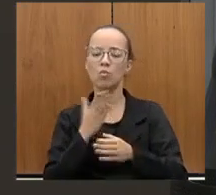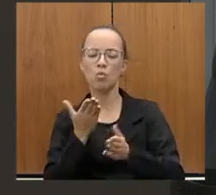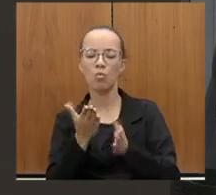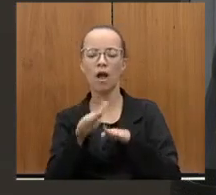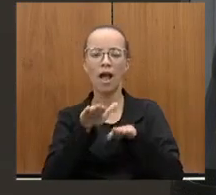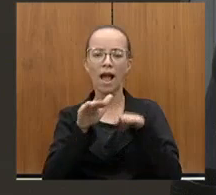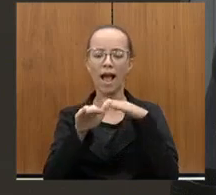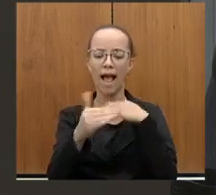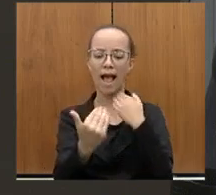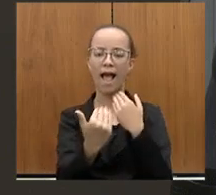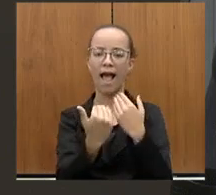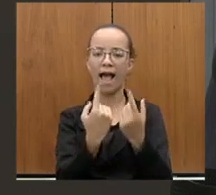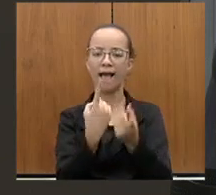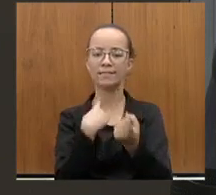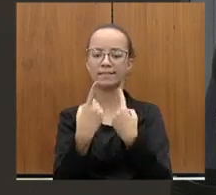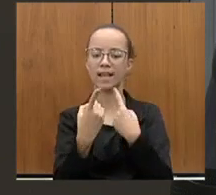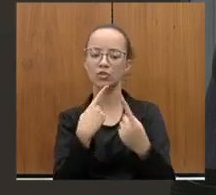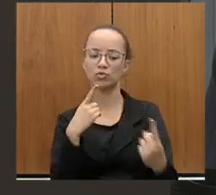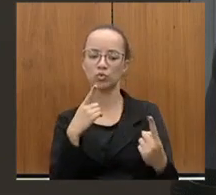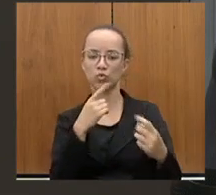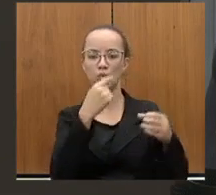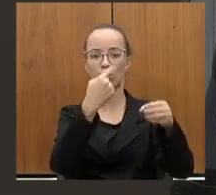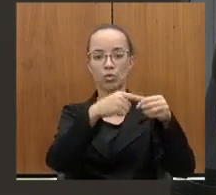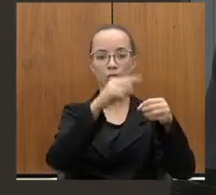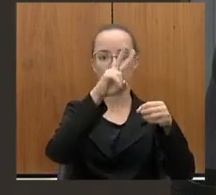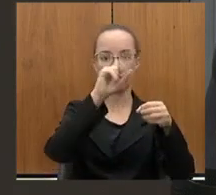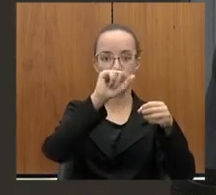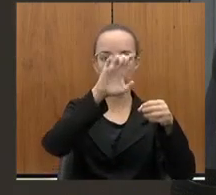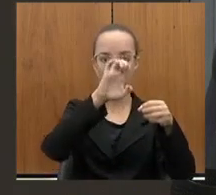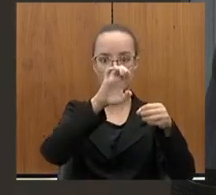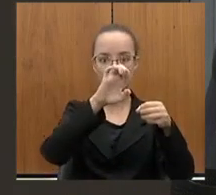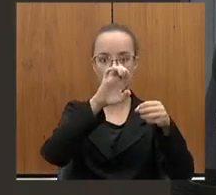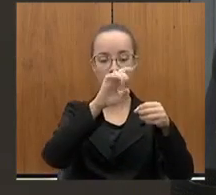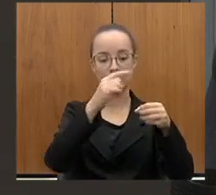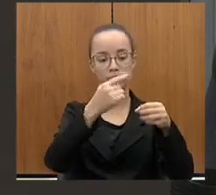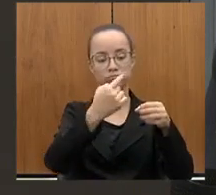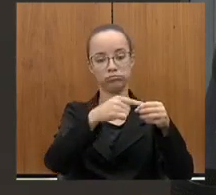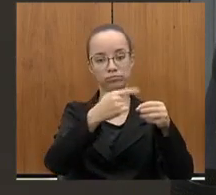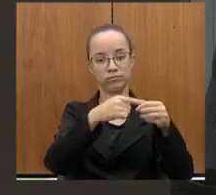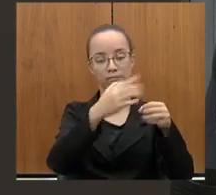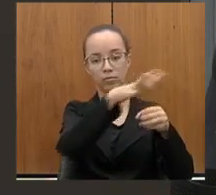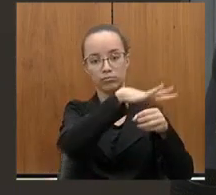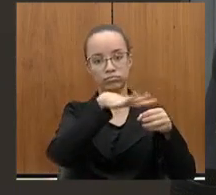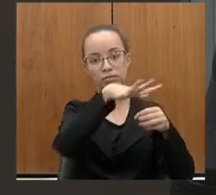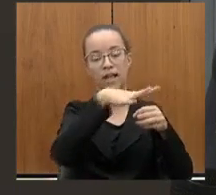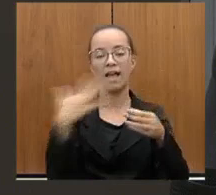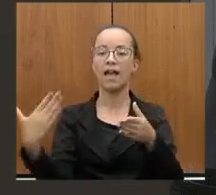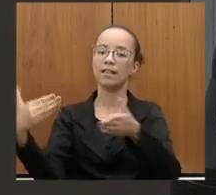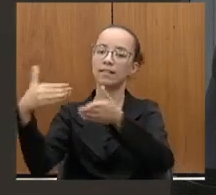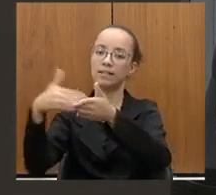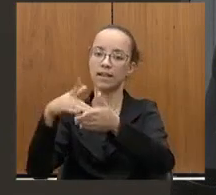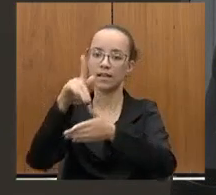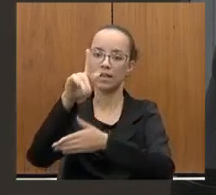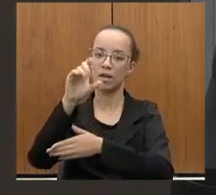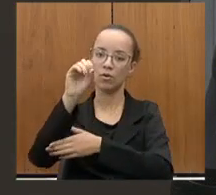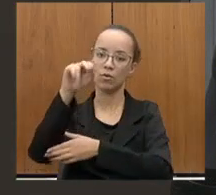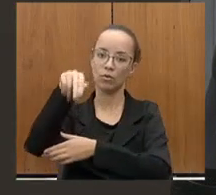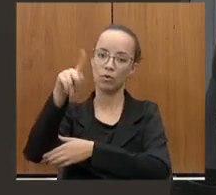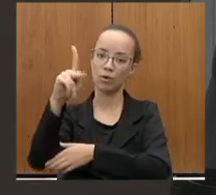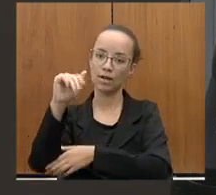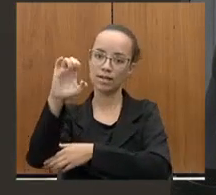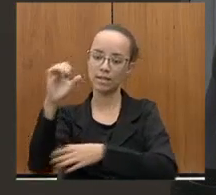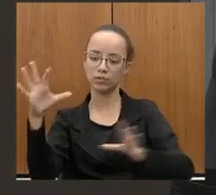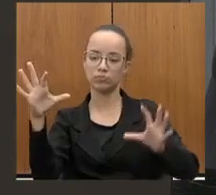também, ligando a região do Vale do Aço até aquela região ali de Goiânia, e